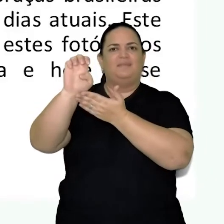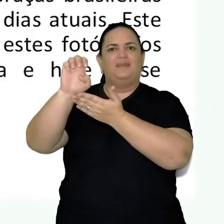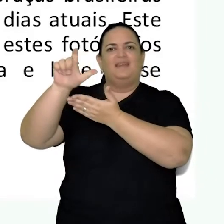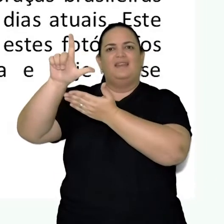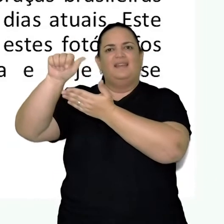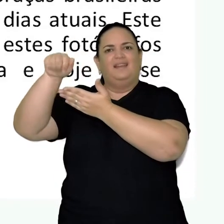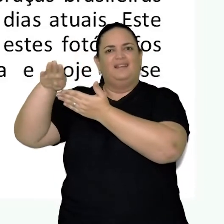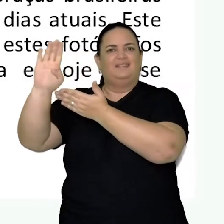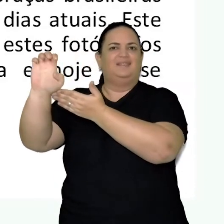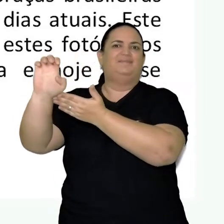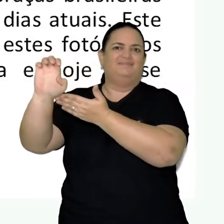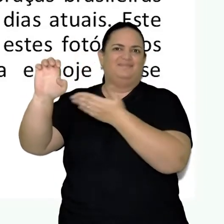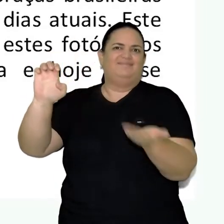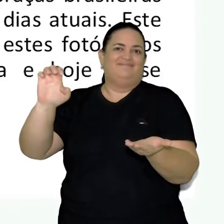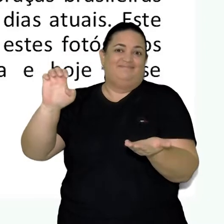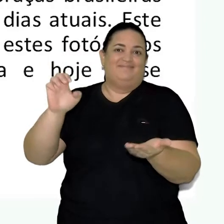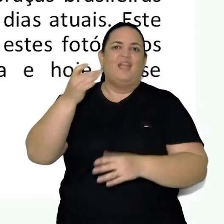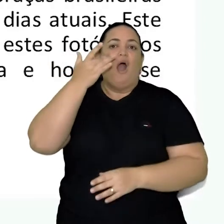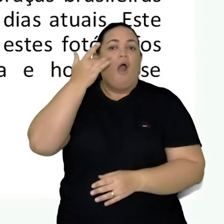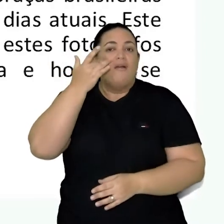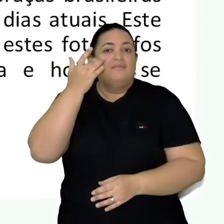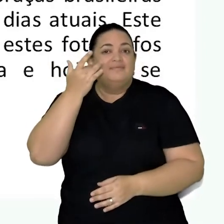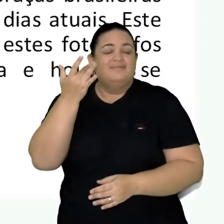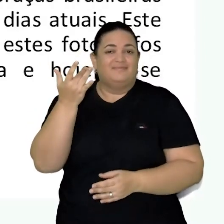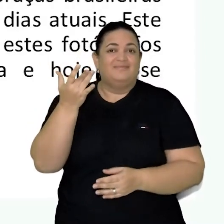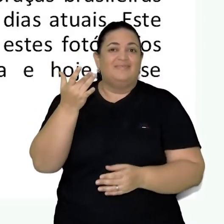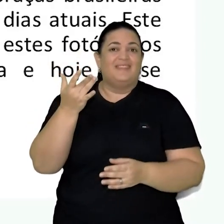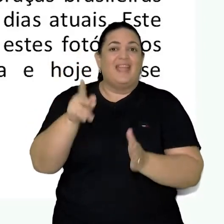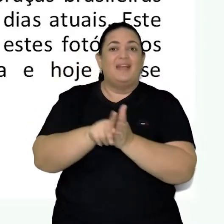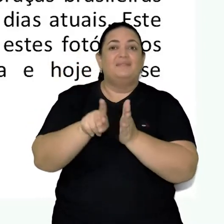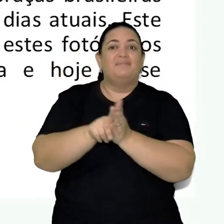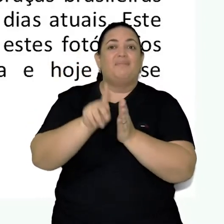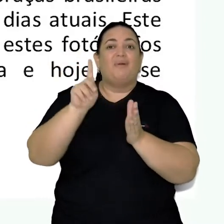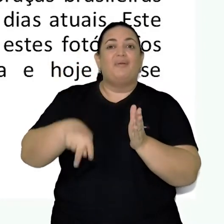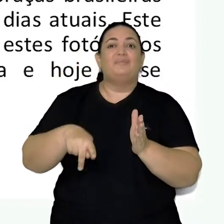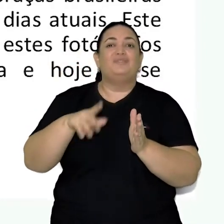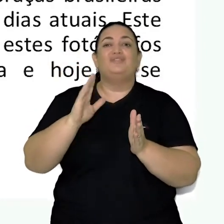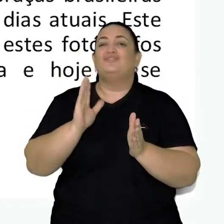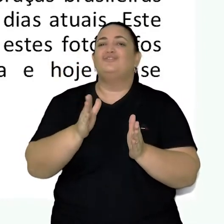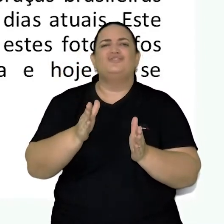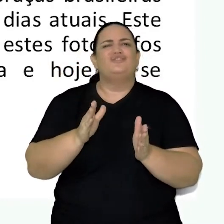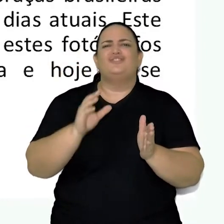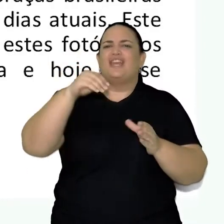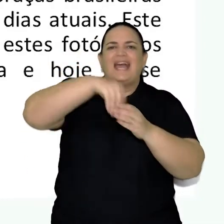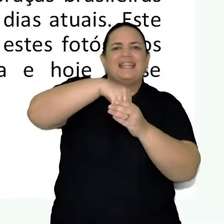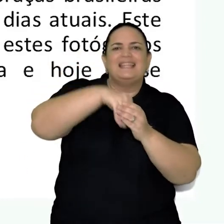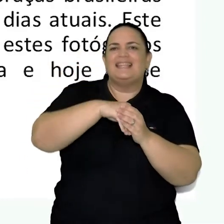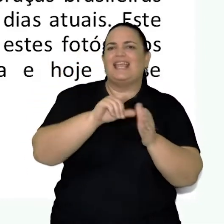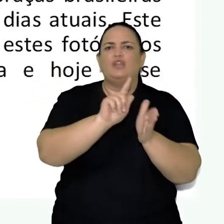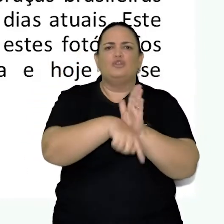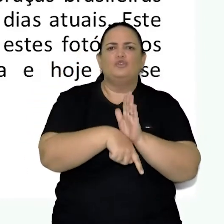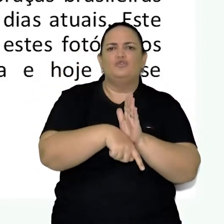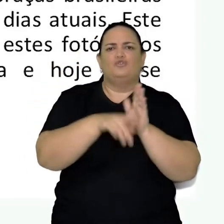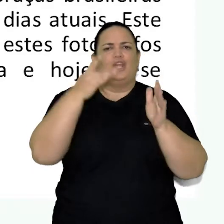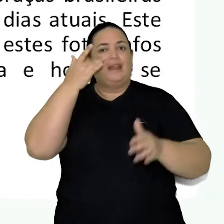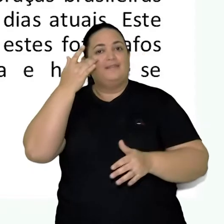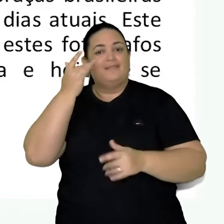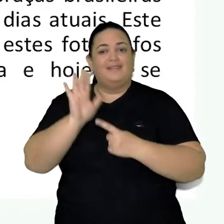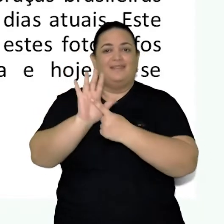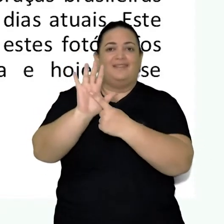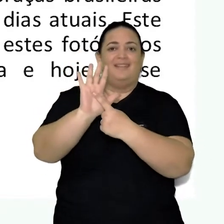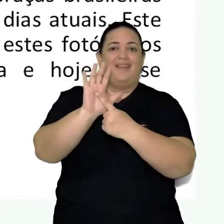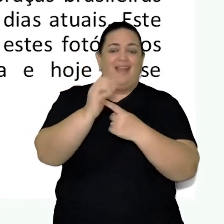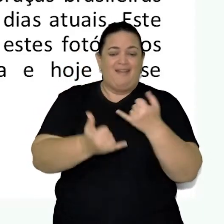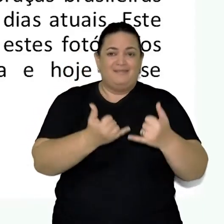O Teatro Lambi-Lambi já é considerado uma modalidade dentro do gênero Teatro de Bonecos. O Teatro